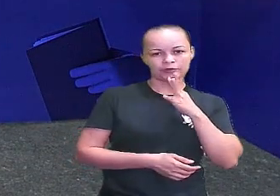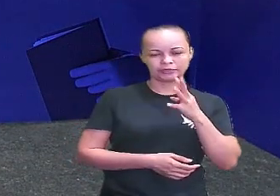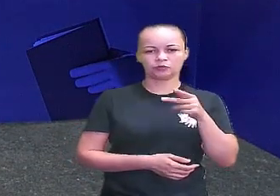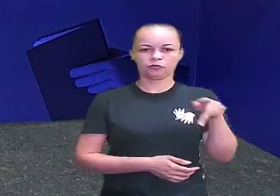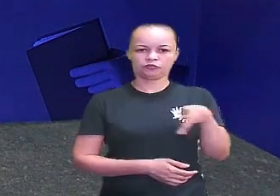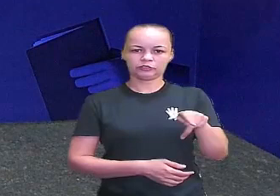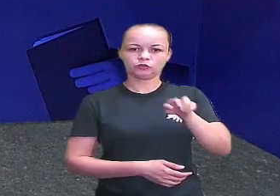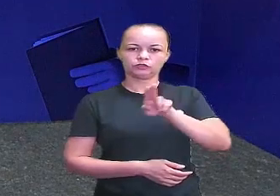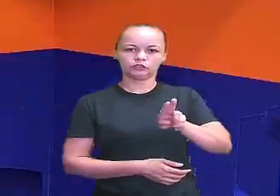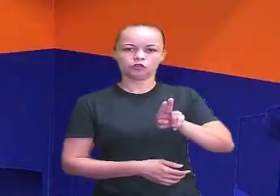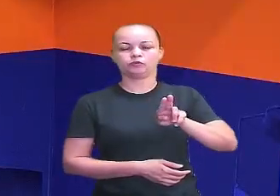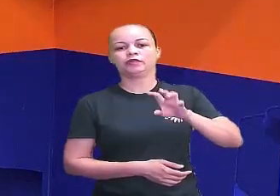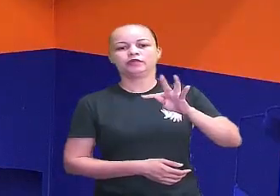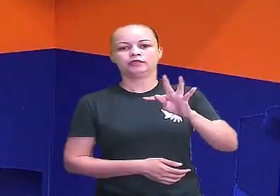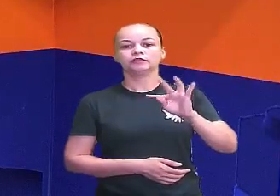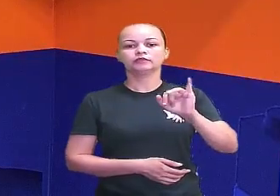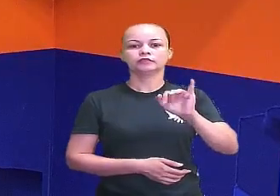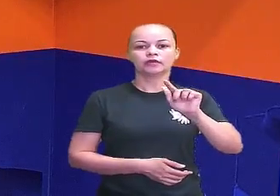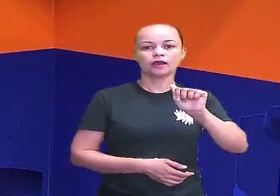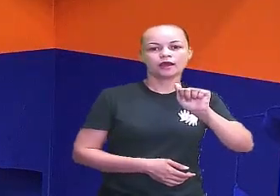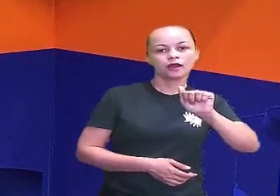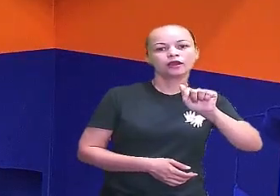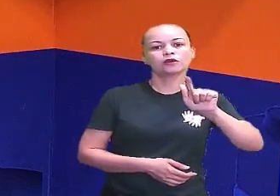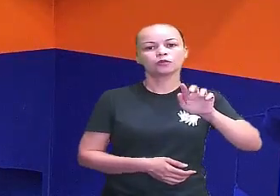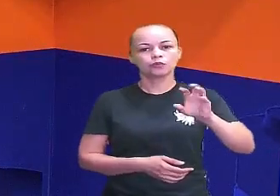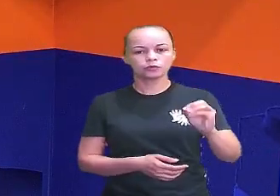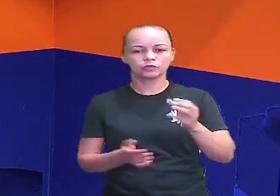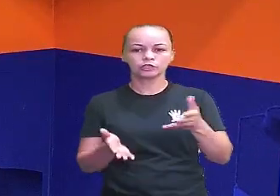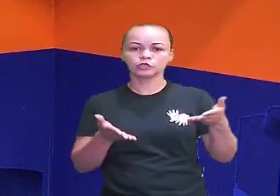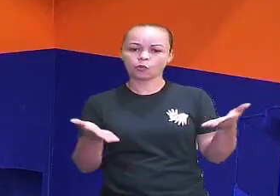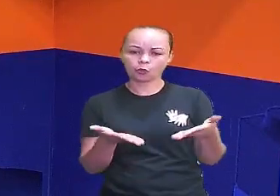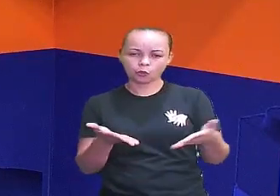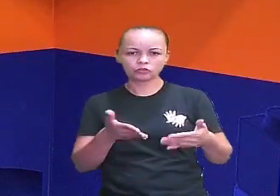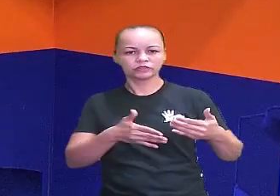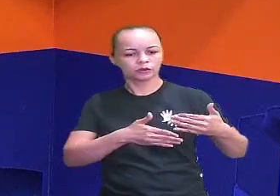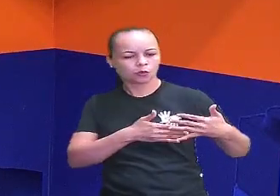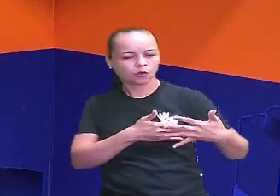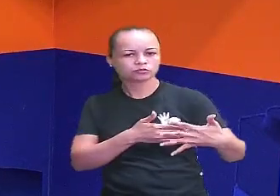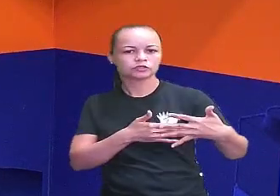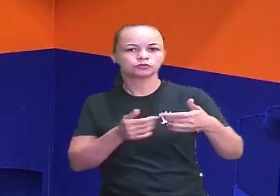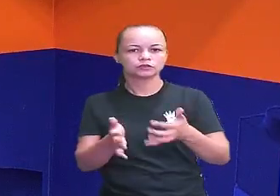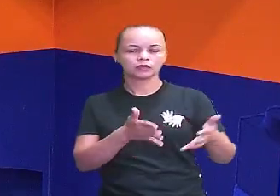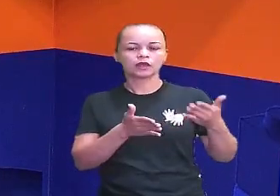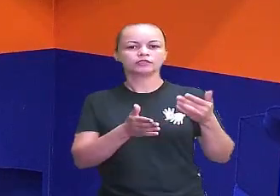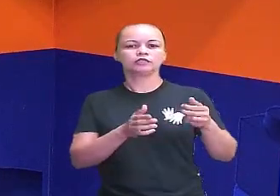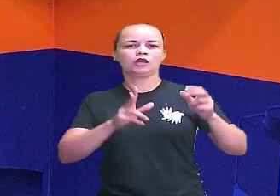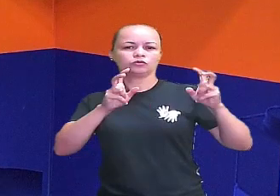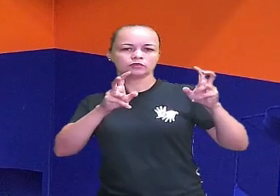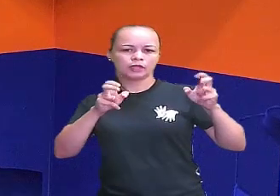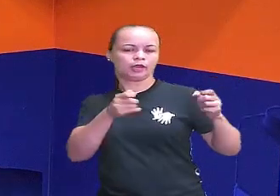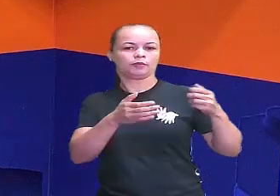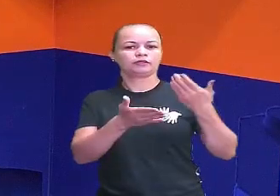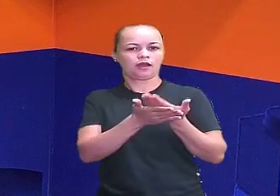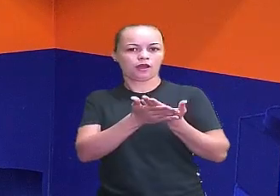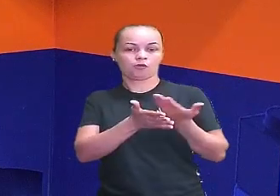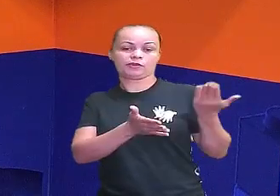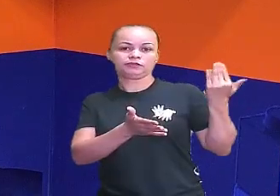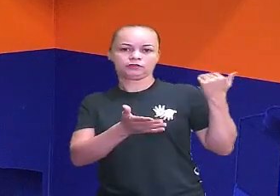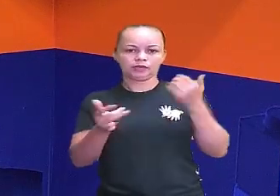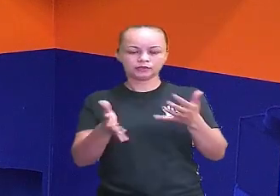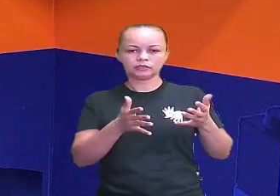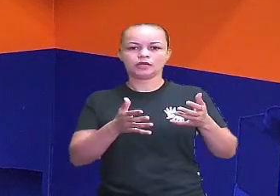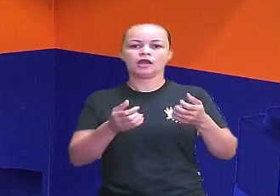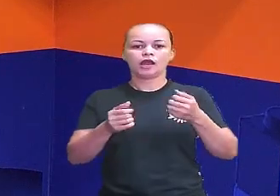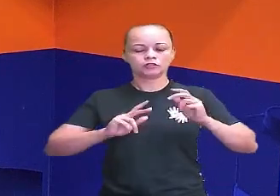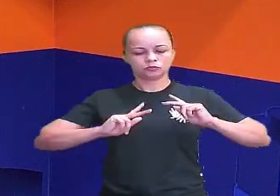Tiago e hoje a gente vai dar continuidade ao assunto que nós estávamos vindo desde a aula passada, as origens e dispersões dos seres humanos.